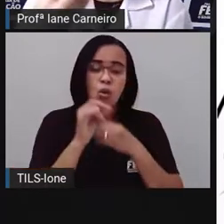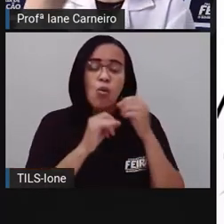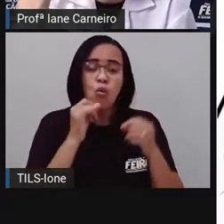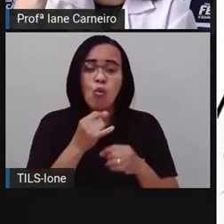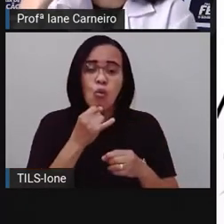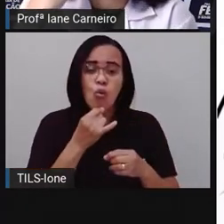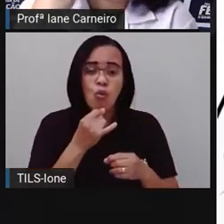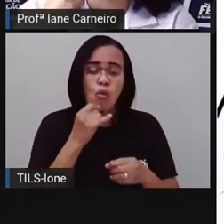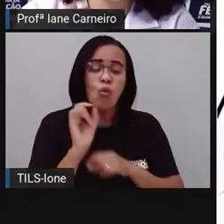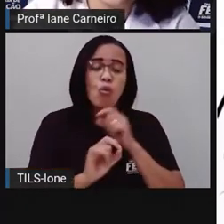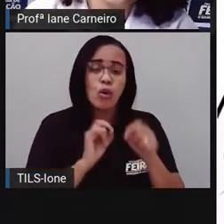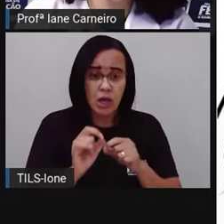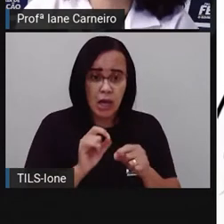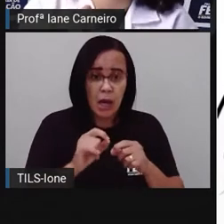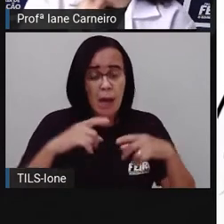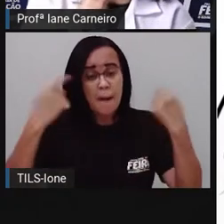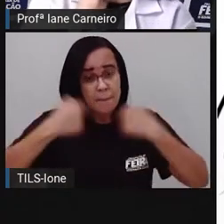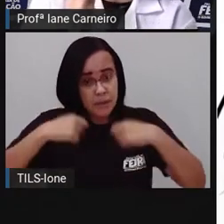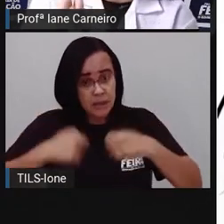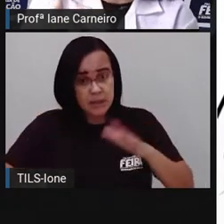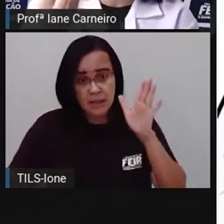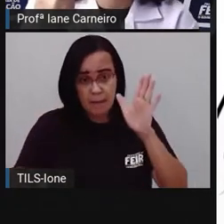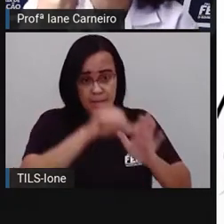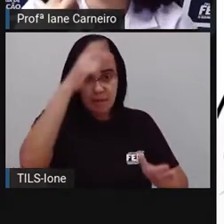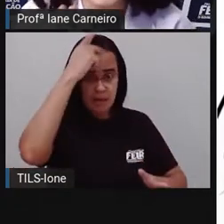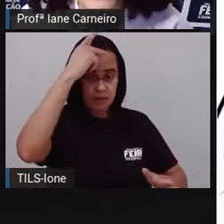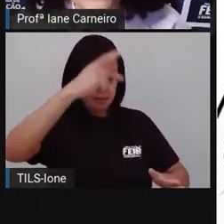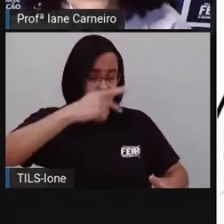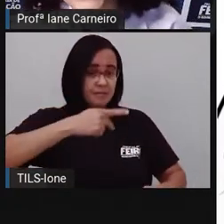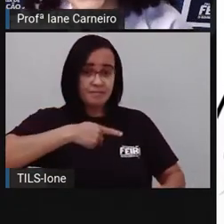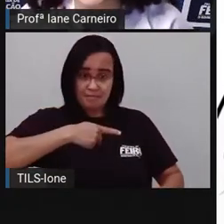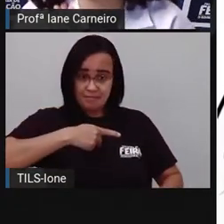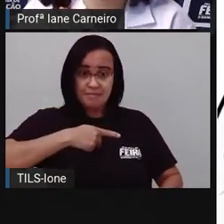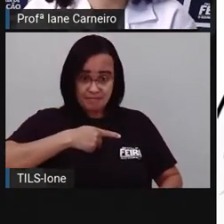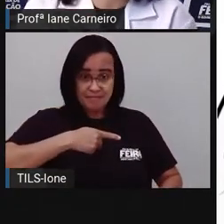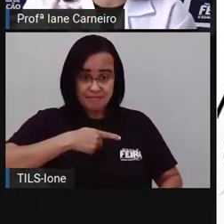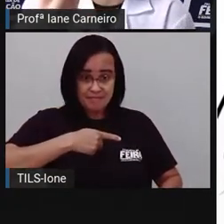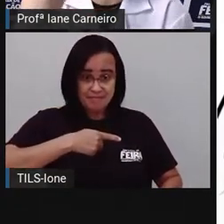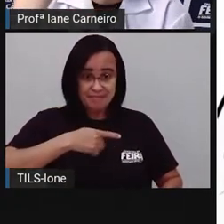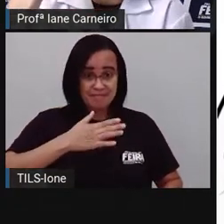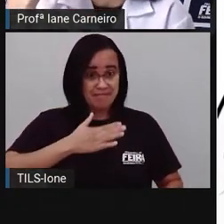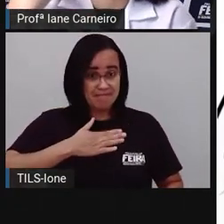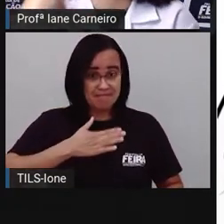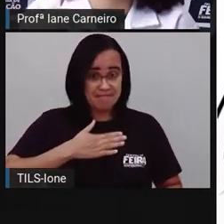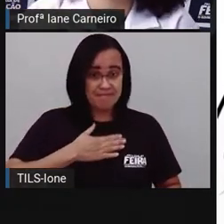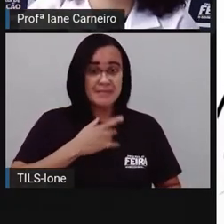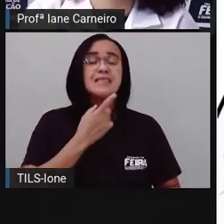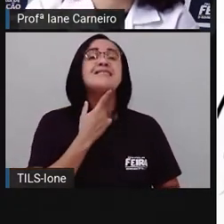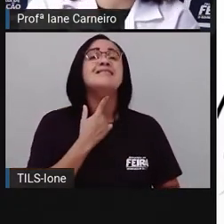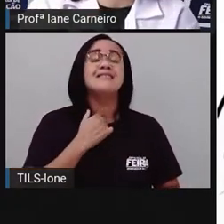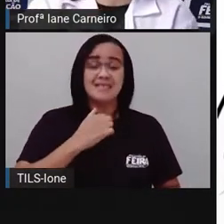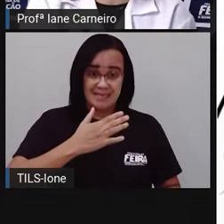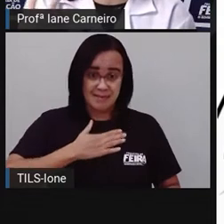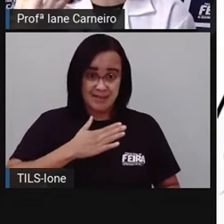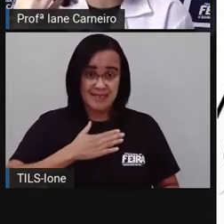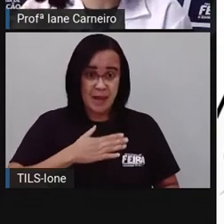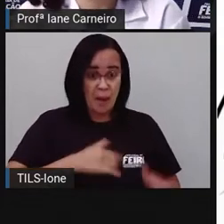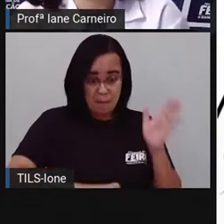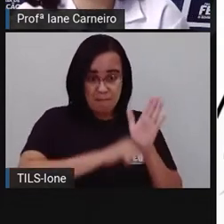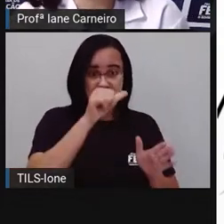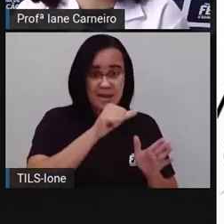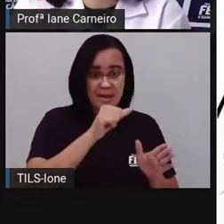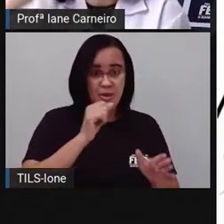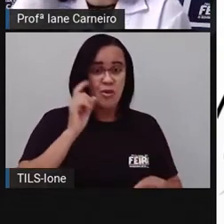respeitar o nosso desejo, a nossa vontade, né? Aquilo que nos faz bem, aquilo que nos